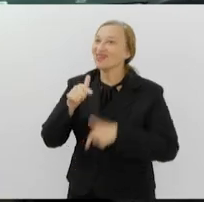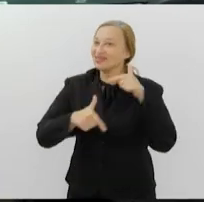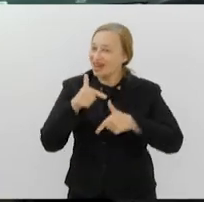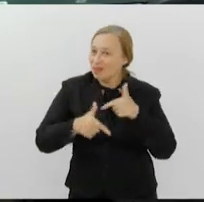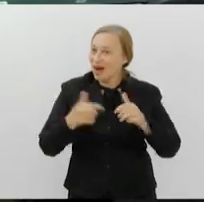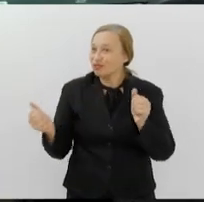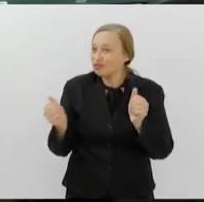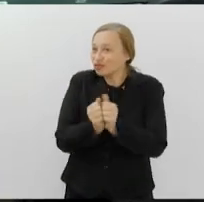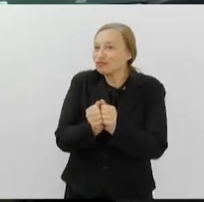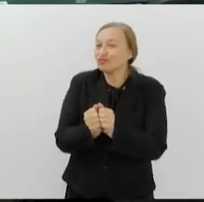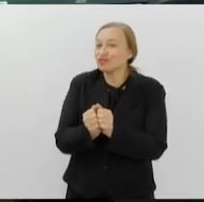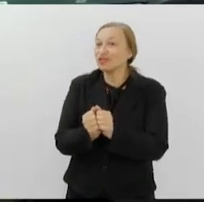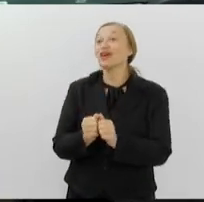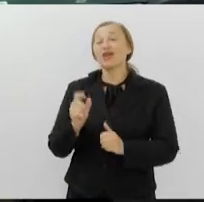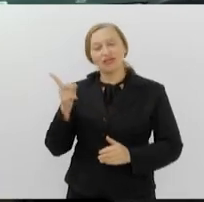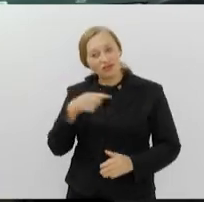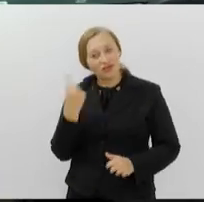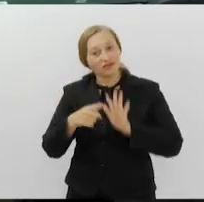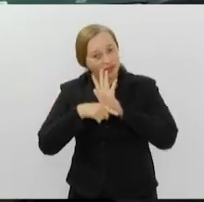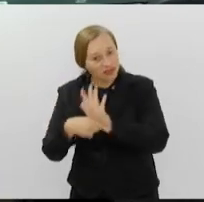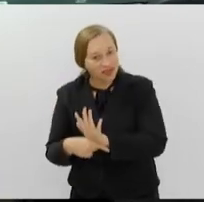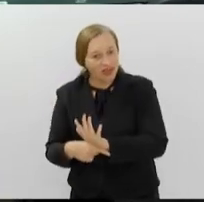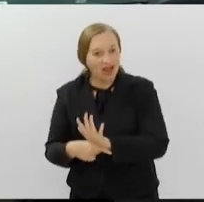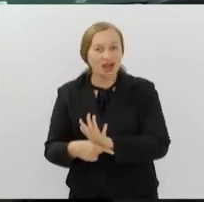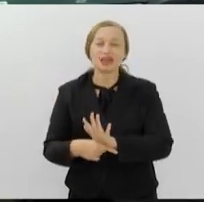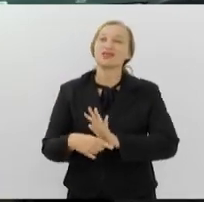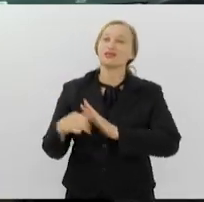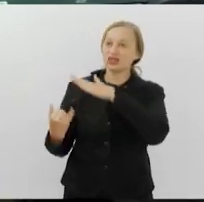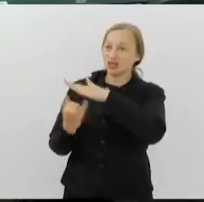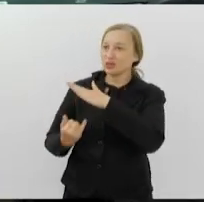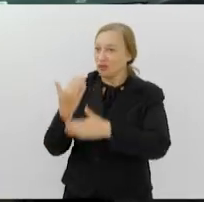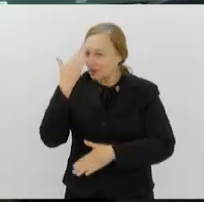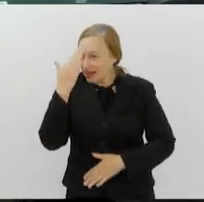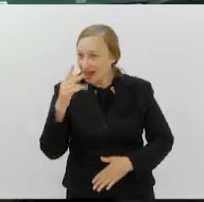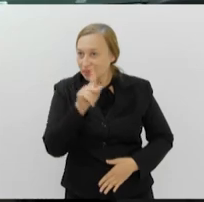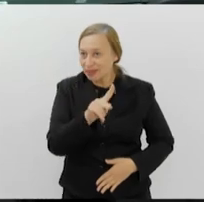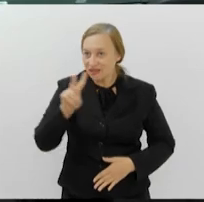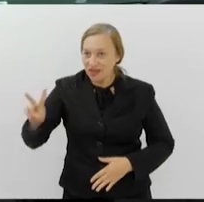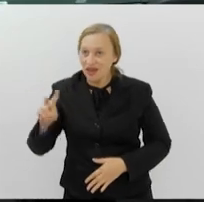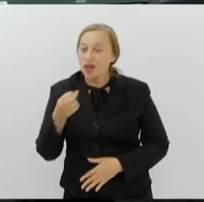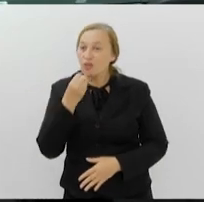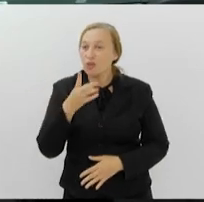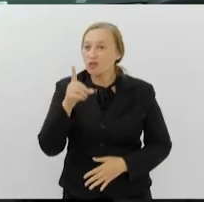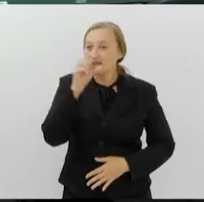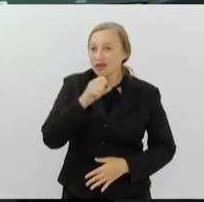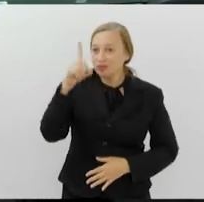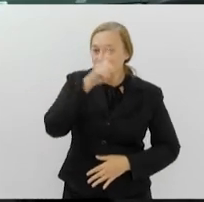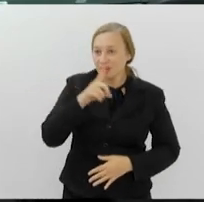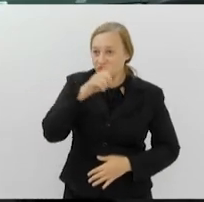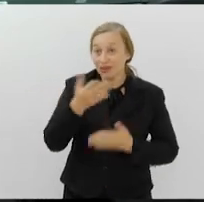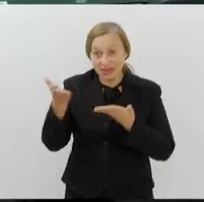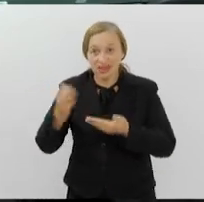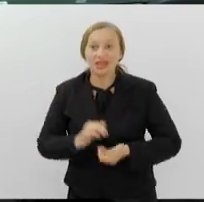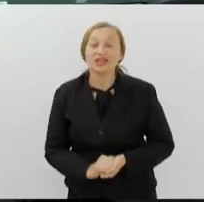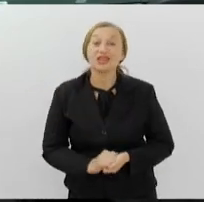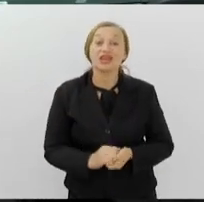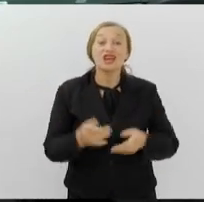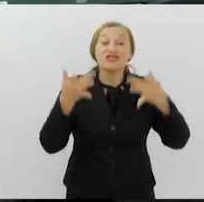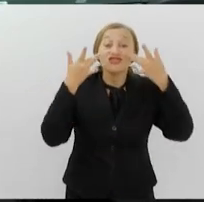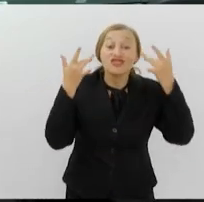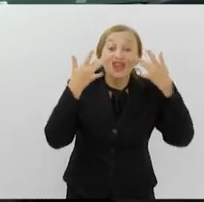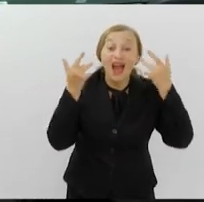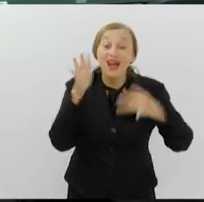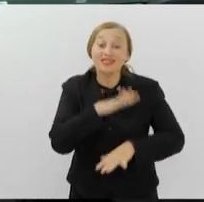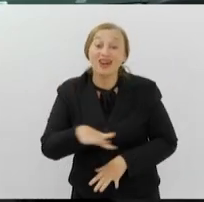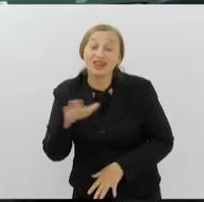Tamo Junto, né? E vamos ajudar e contribuir com o Instituto, Obrigado aí, PV, bom fim de semana para você. Teatro adulto